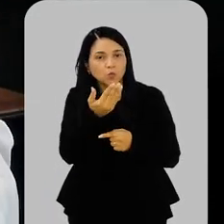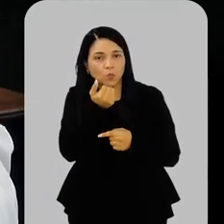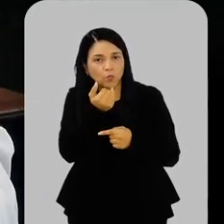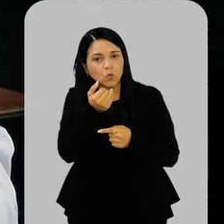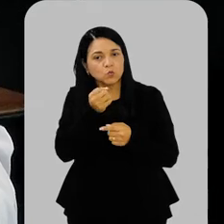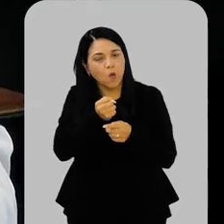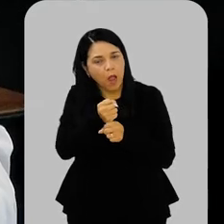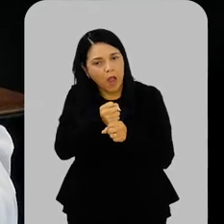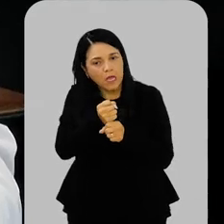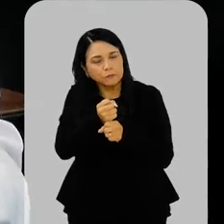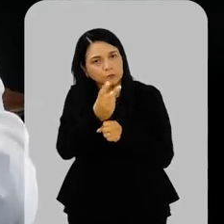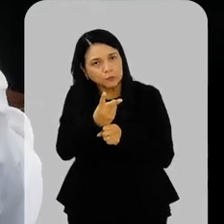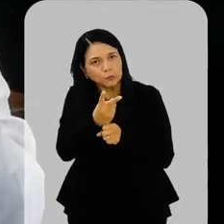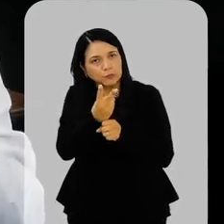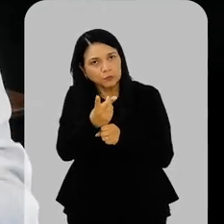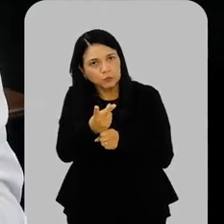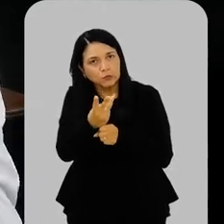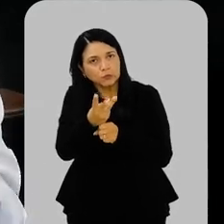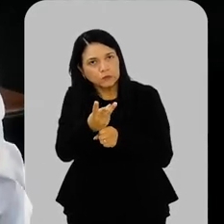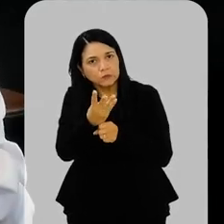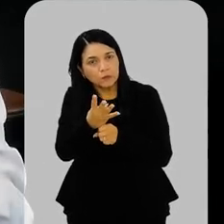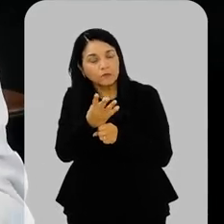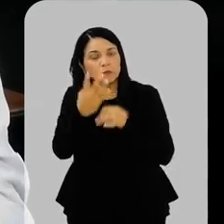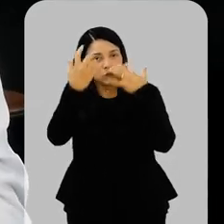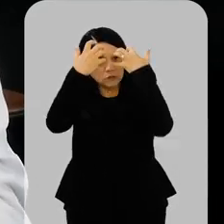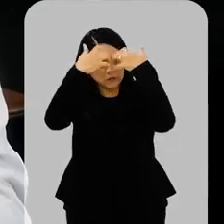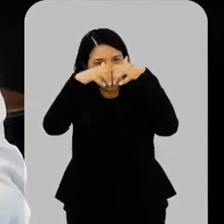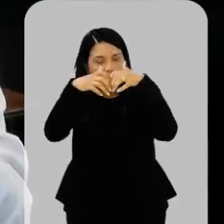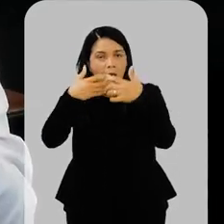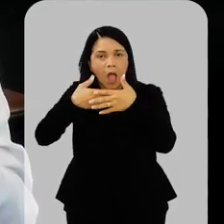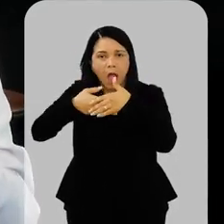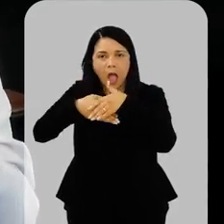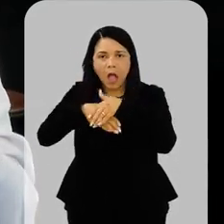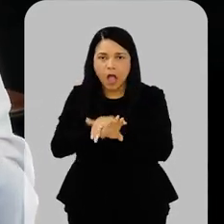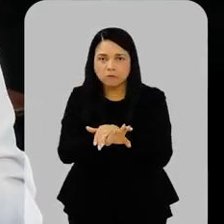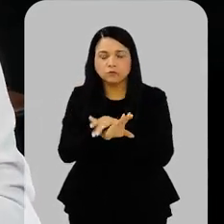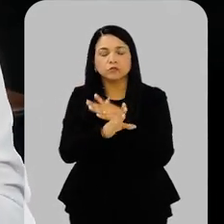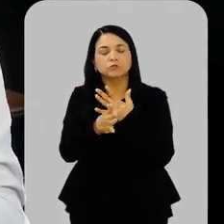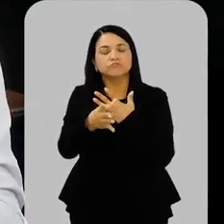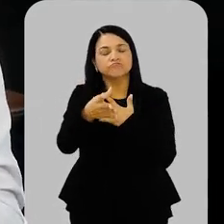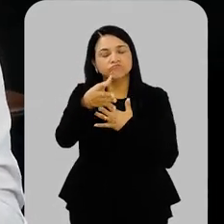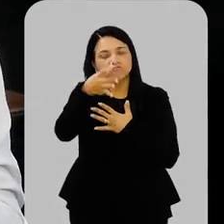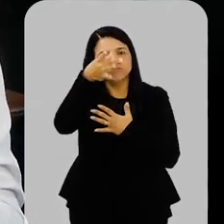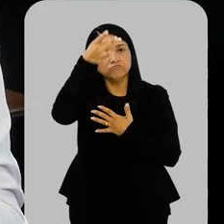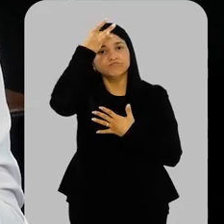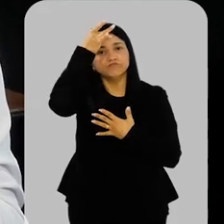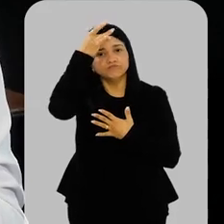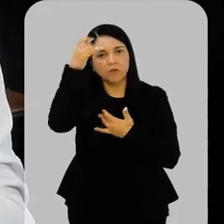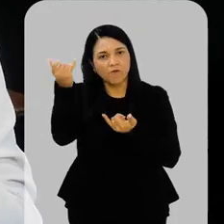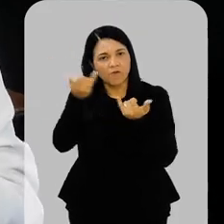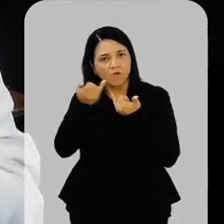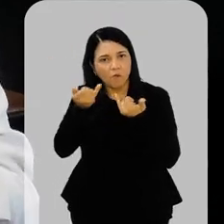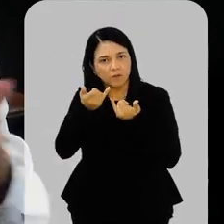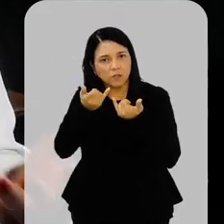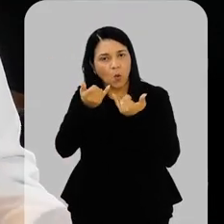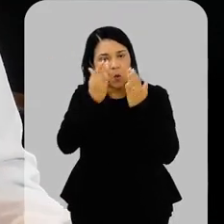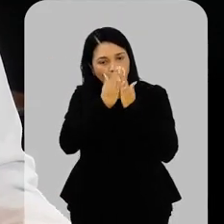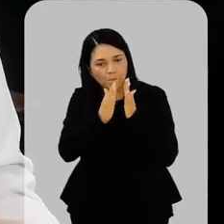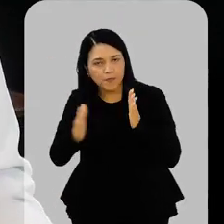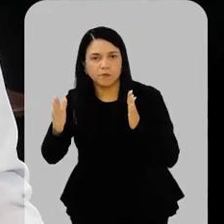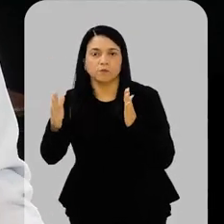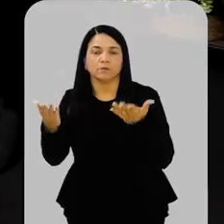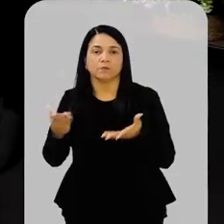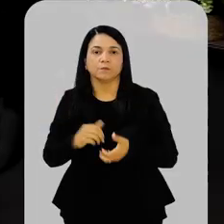o passar dos anos, para que o meu cérebro se acostume a armazenar essas informações por longos